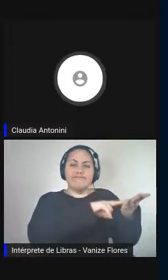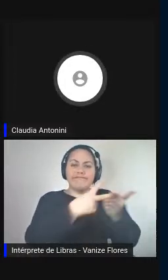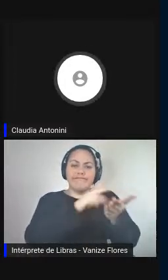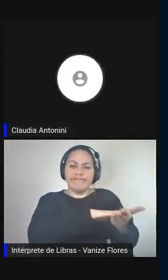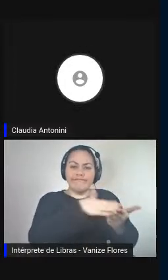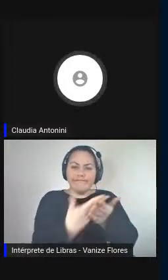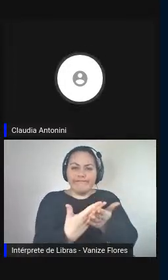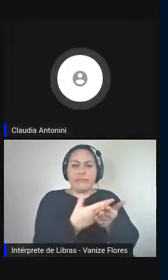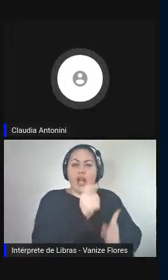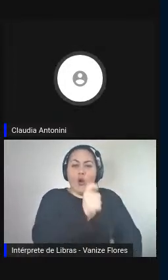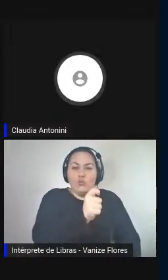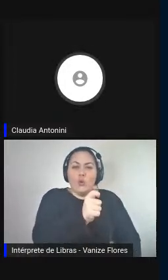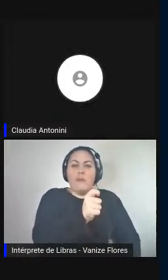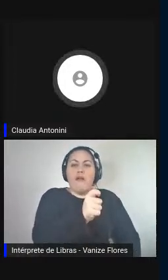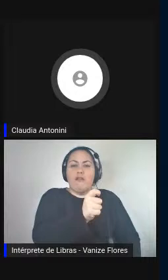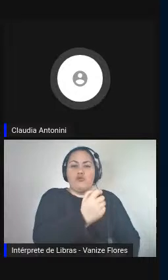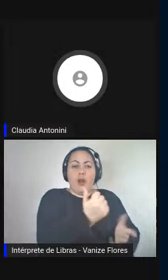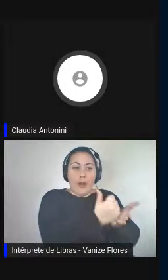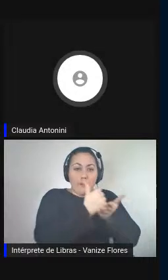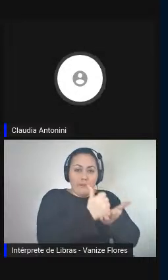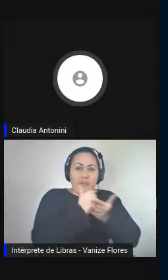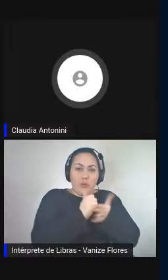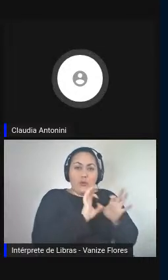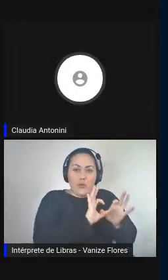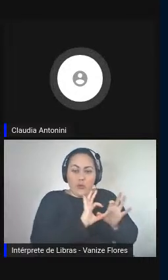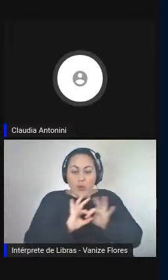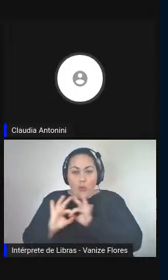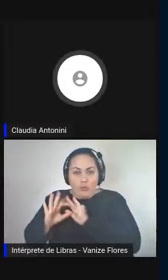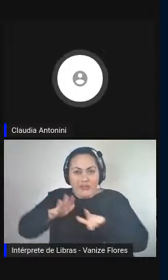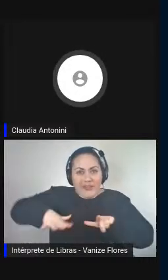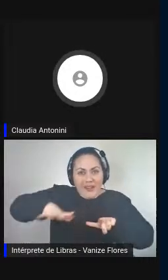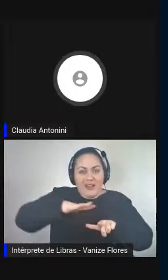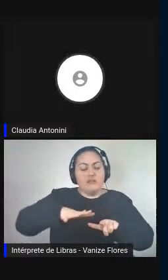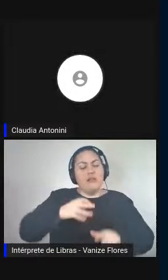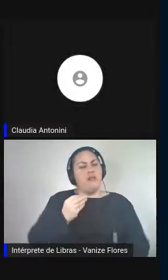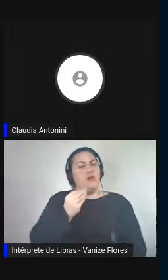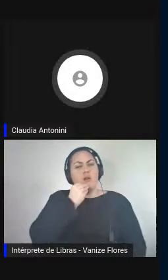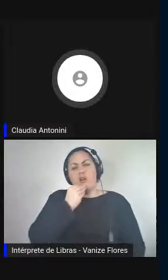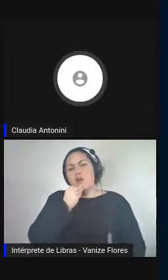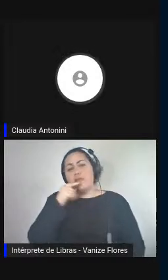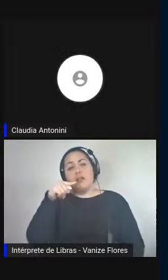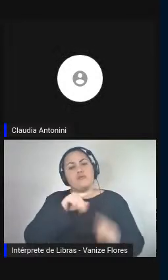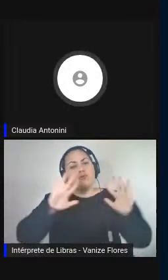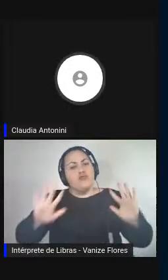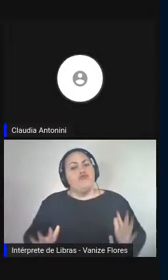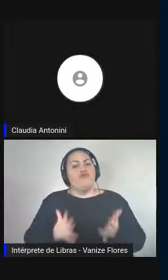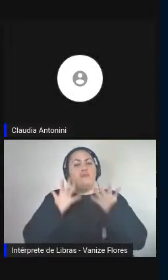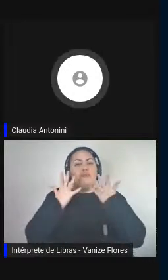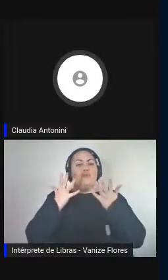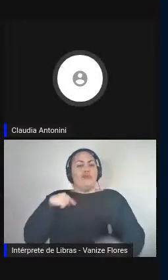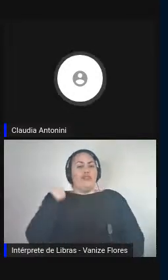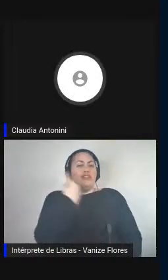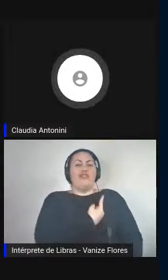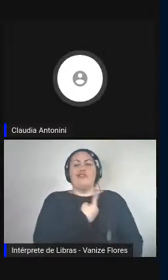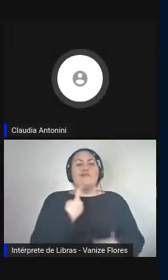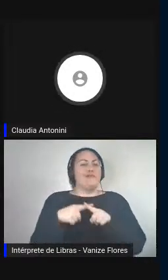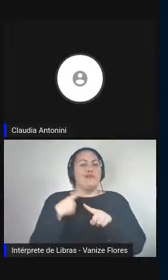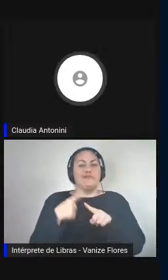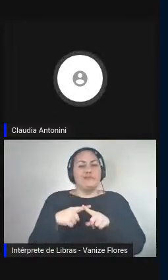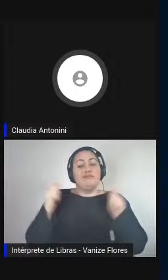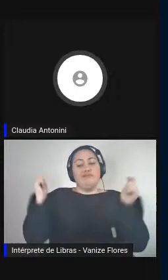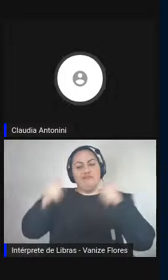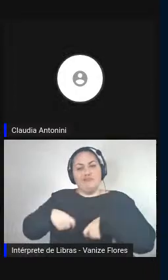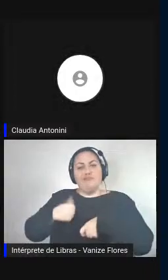contextos, é óbvio que teremos uma motivação a mais para fazer com que os